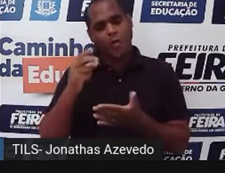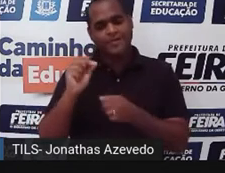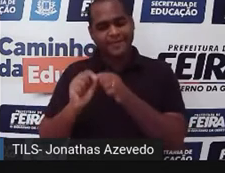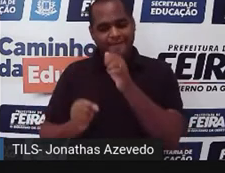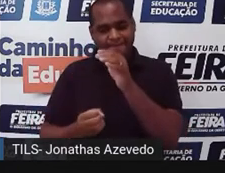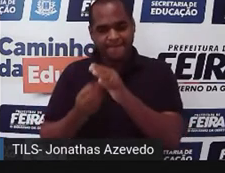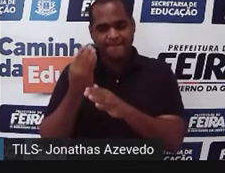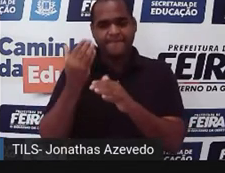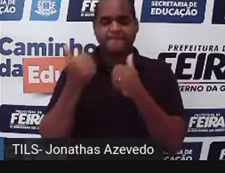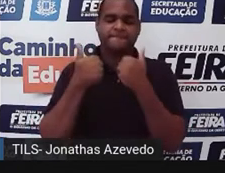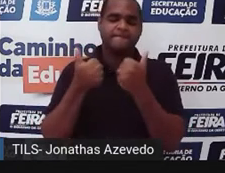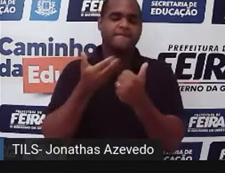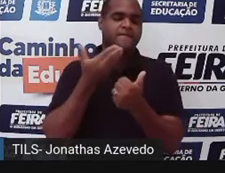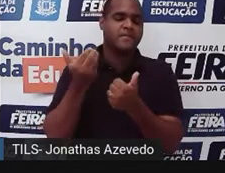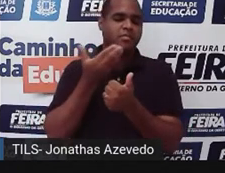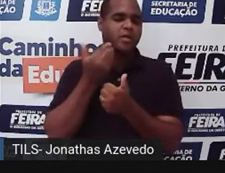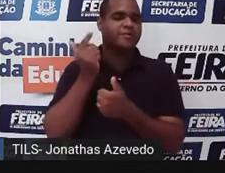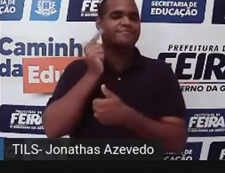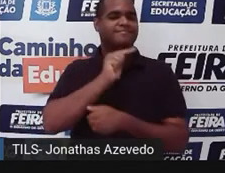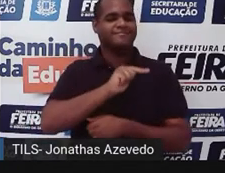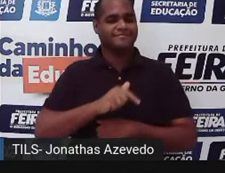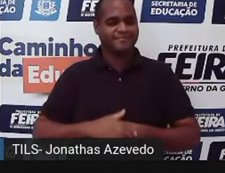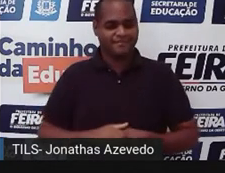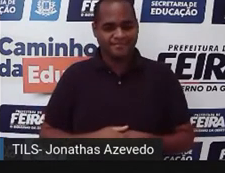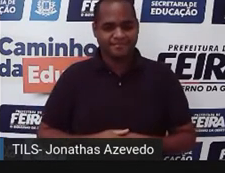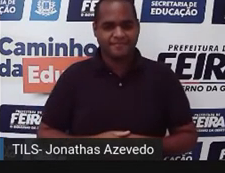melhor será a crônica humorística.